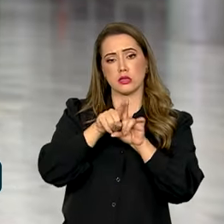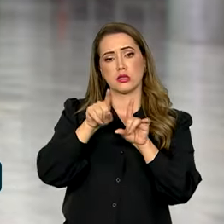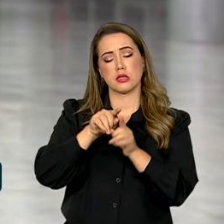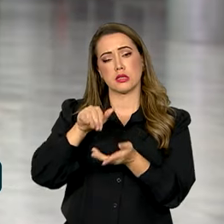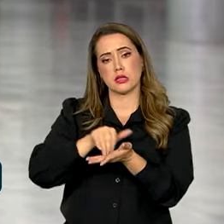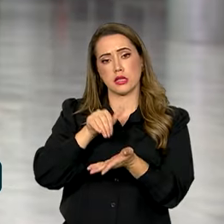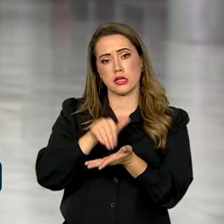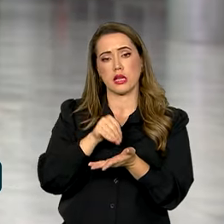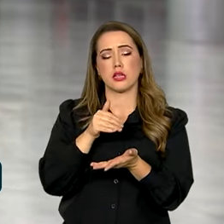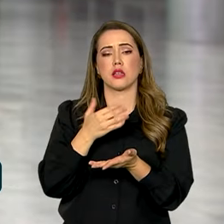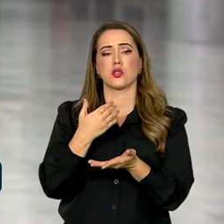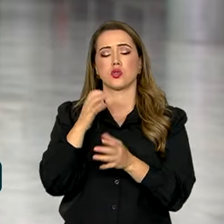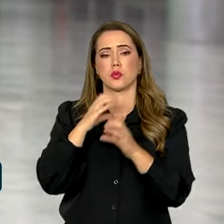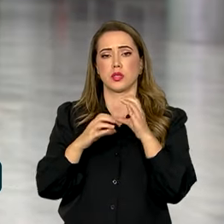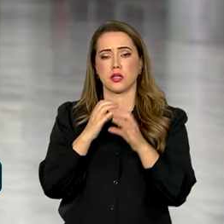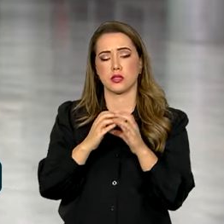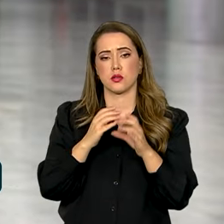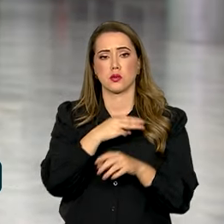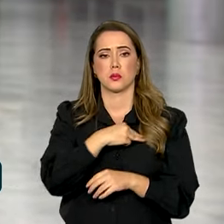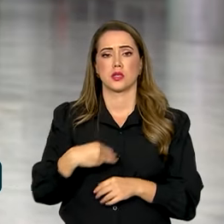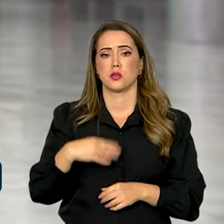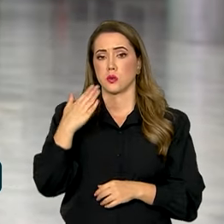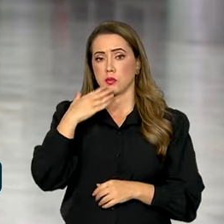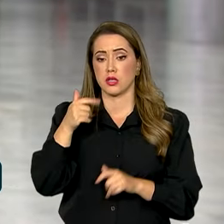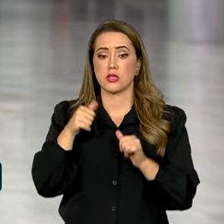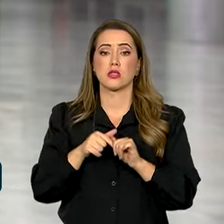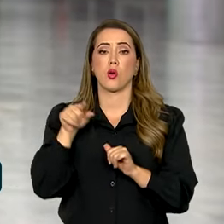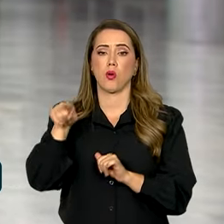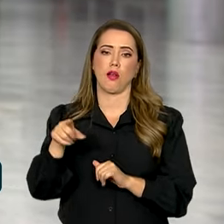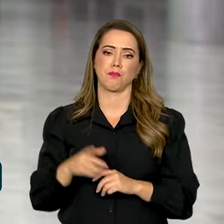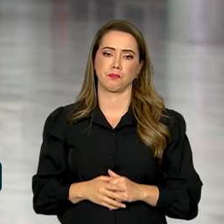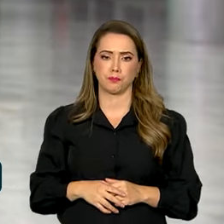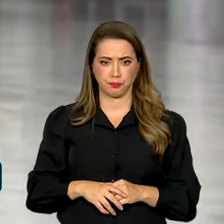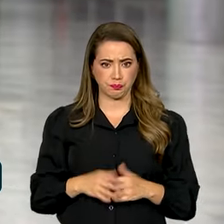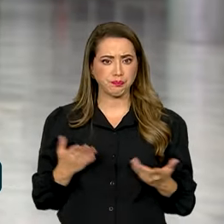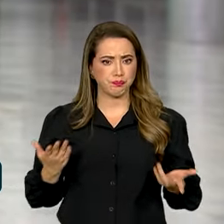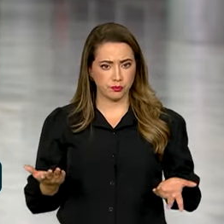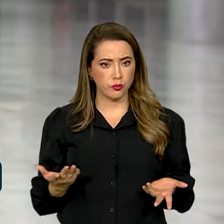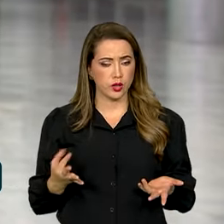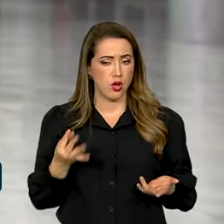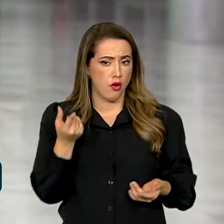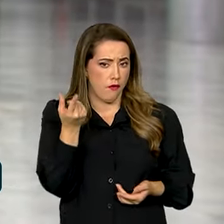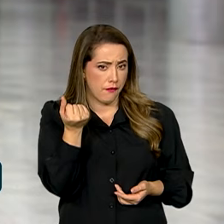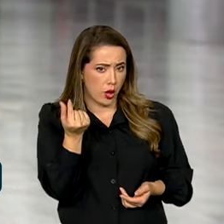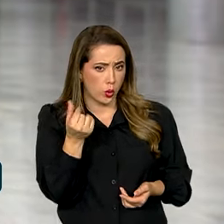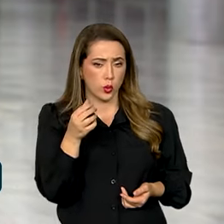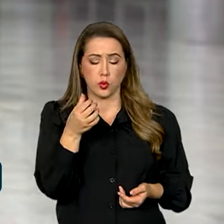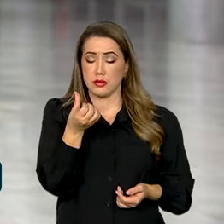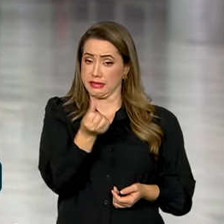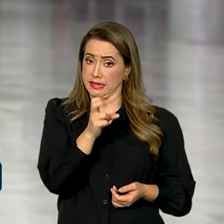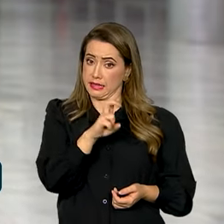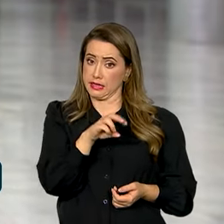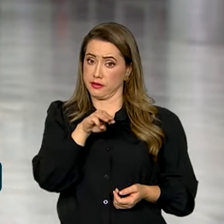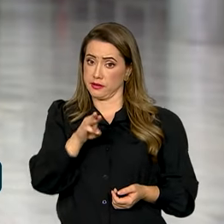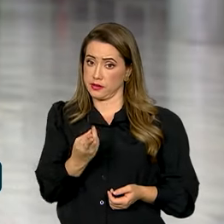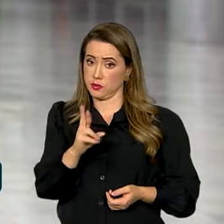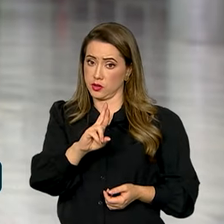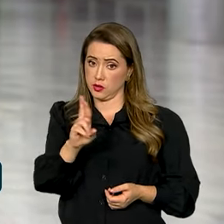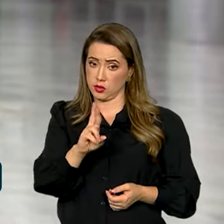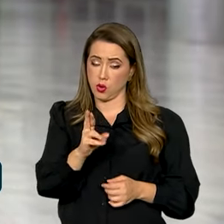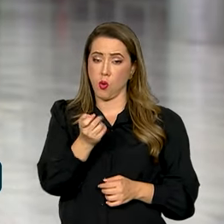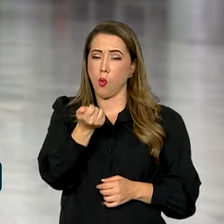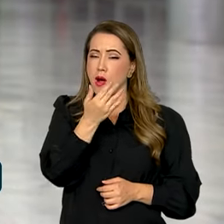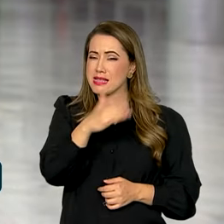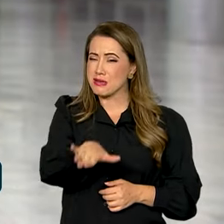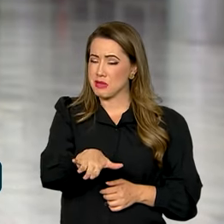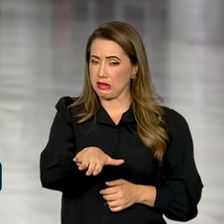Social, Paulo Pimenta, que estão na região. Segundo o Governo Federal, do montante de R 65 milhões, quase